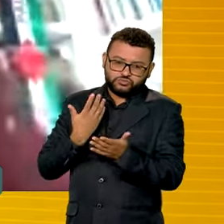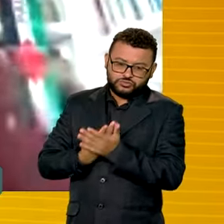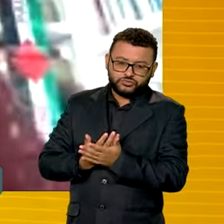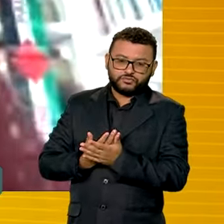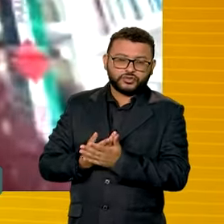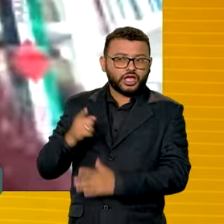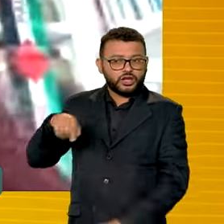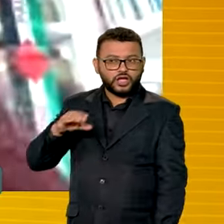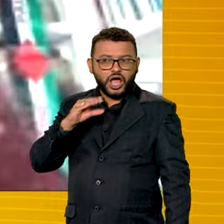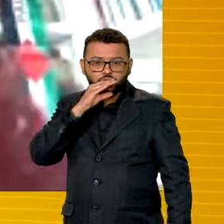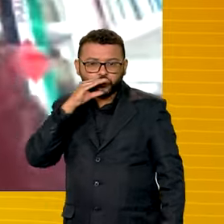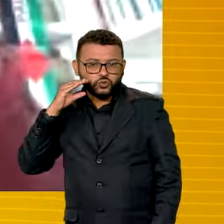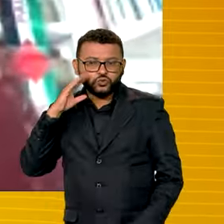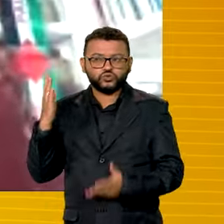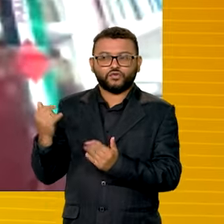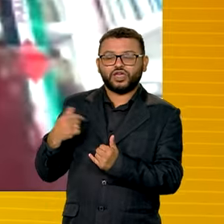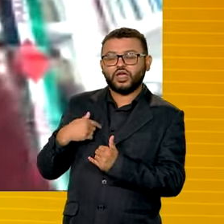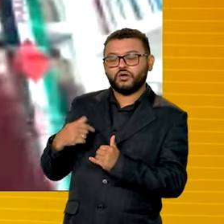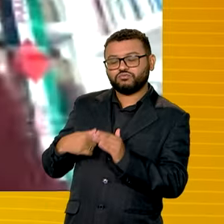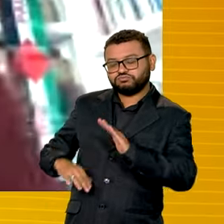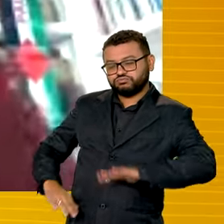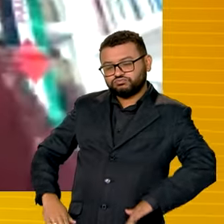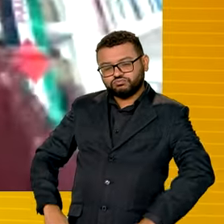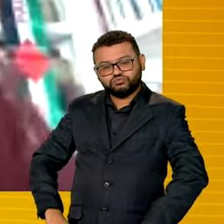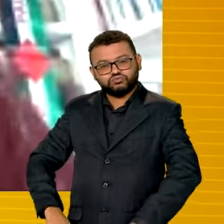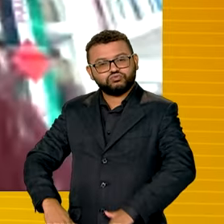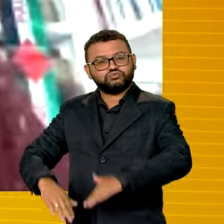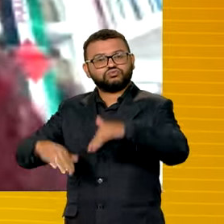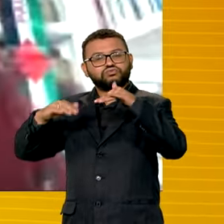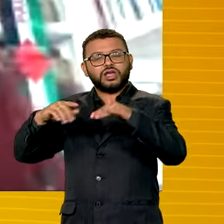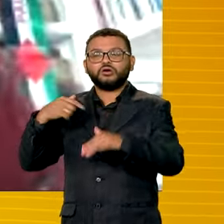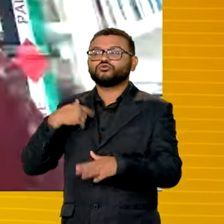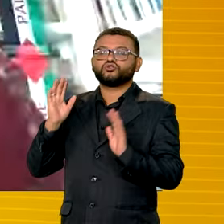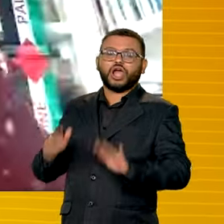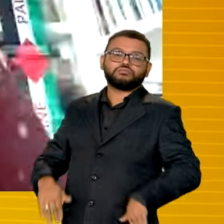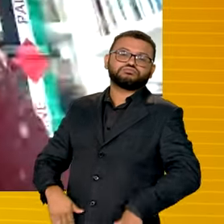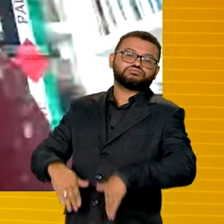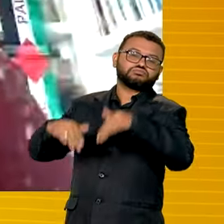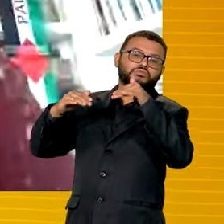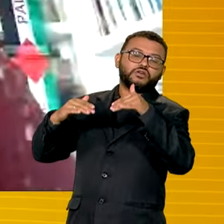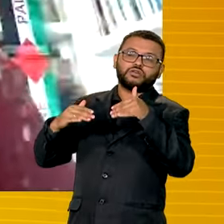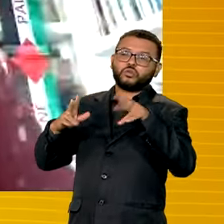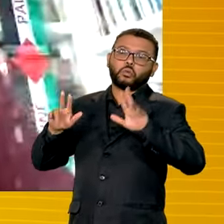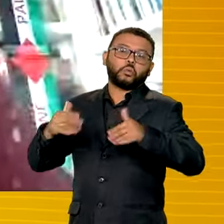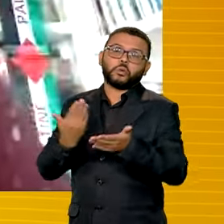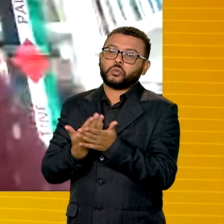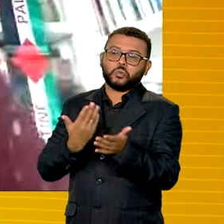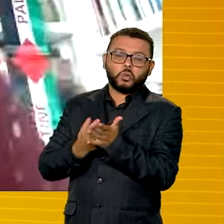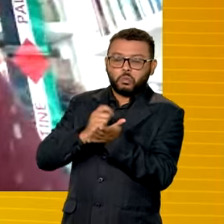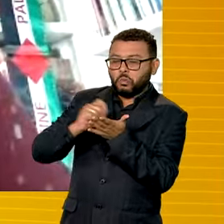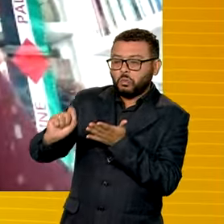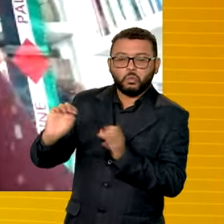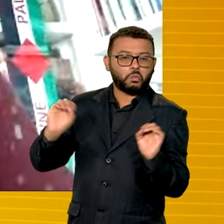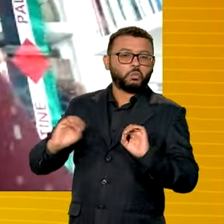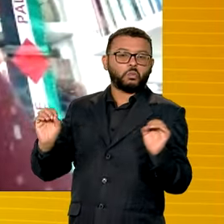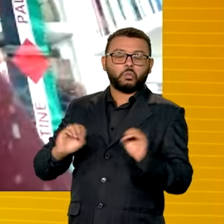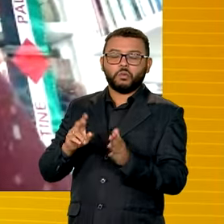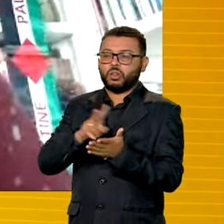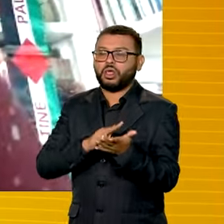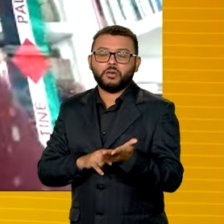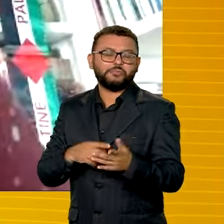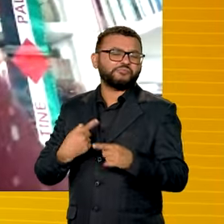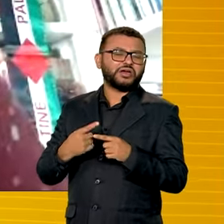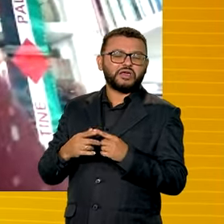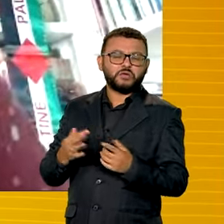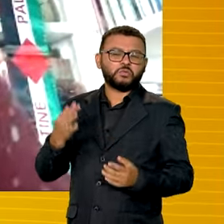e adulto que fala, se eu sobrevivi, sobretudo o adulto, idoso, se eu sobrevivi até agora, sem precisar ler e escrever, por